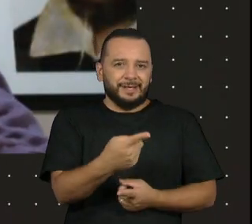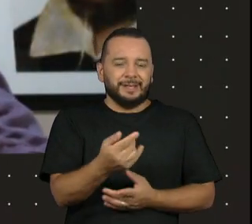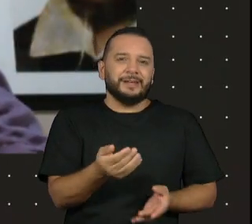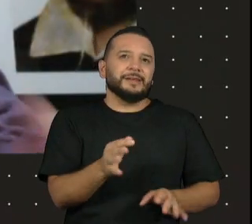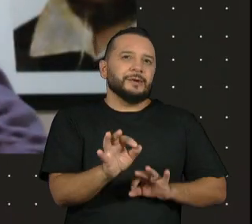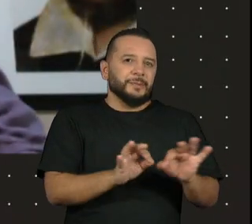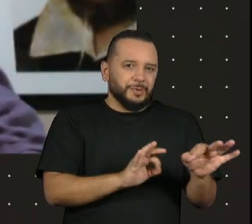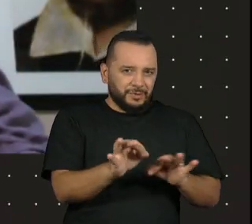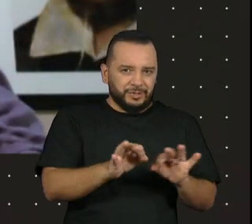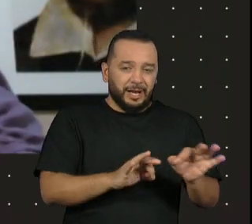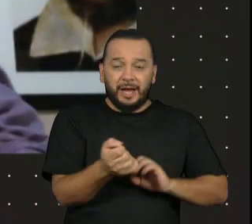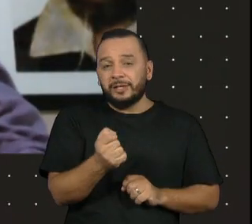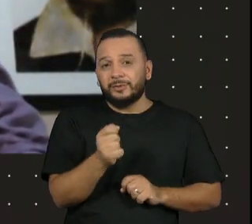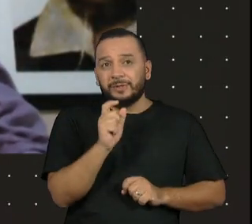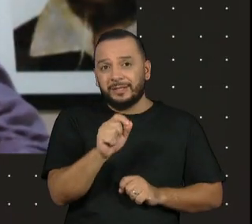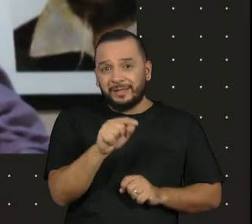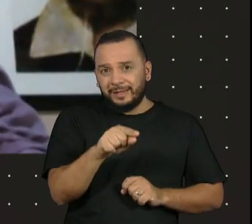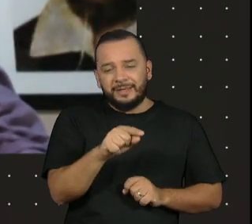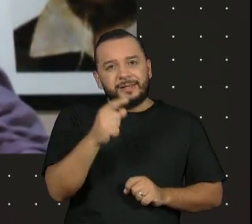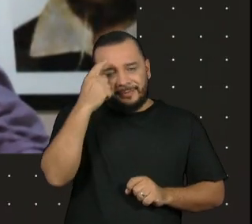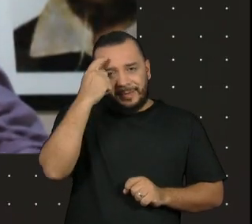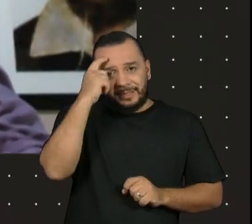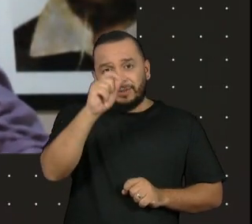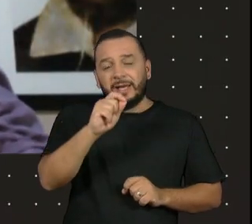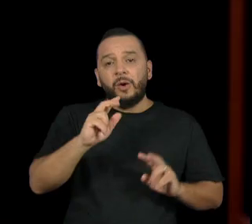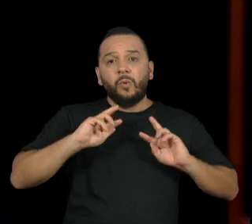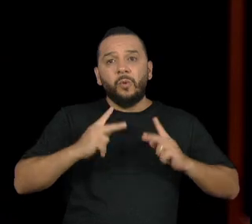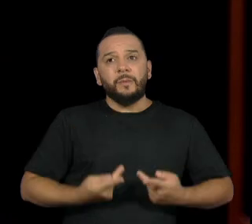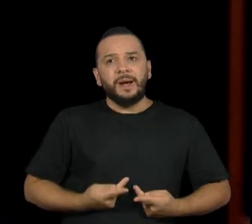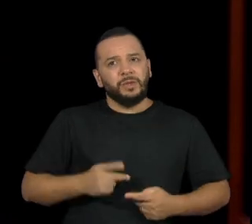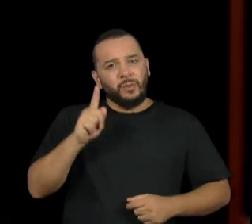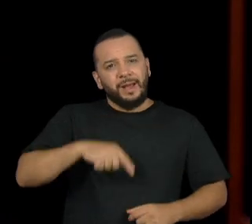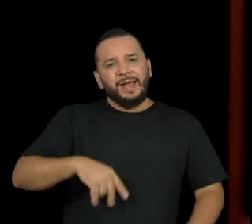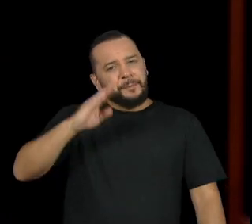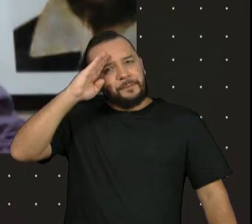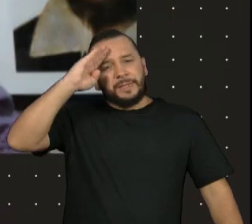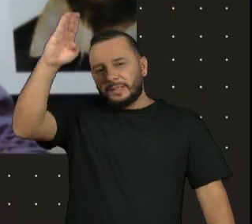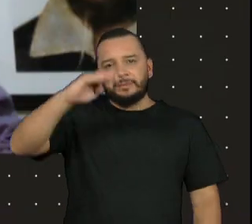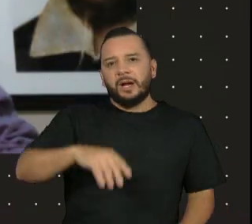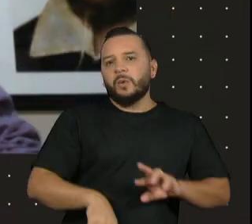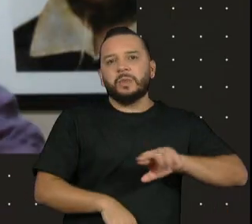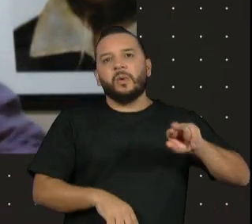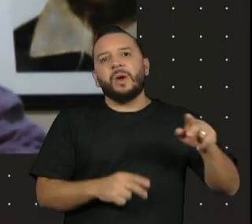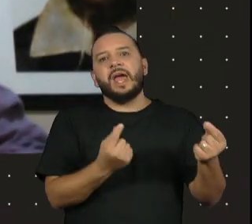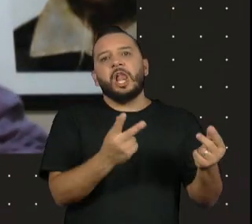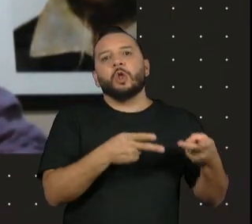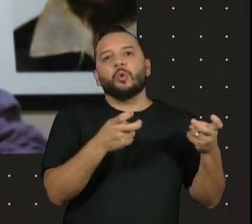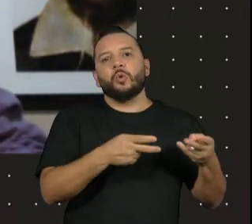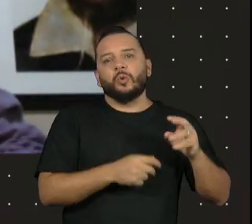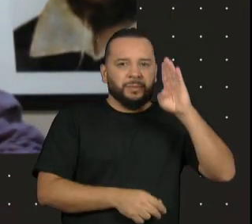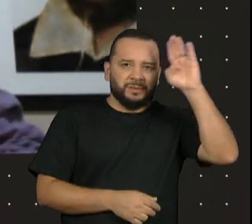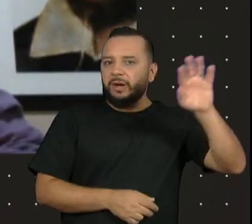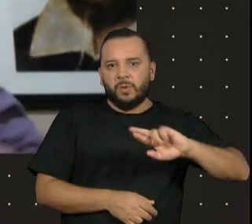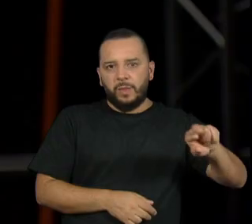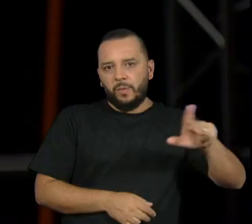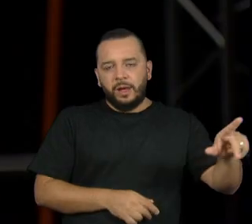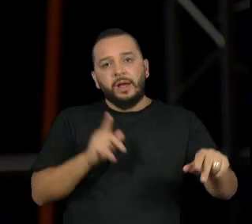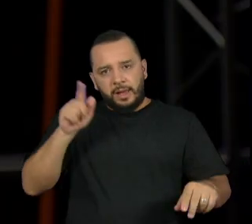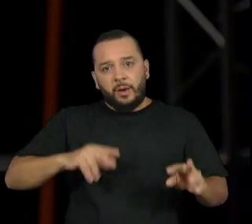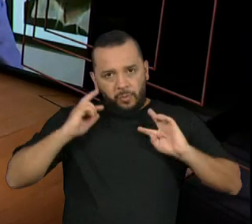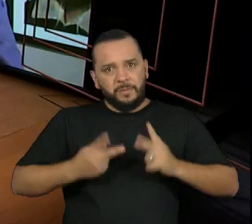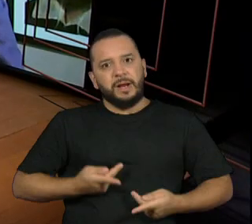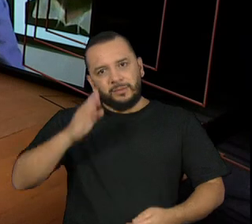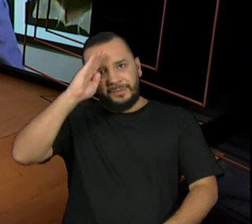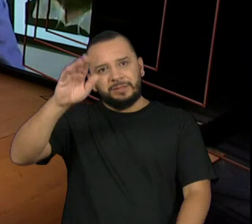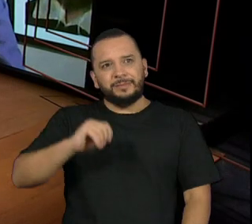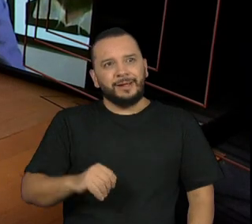ser humano como fundamental, como principal e não o lucro. E isso acho que foi muito, muito, muito bom mesmo ter participado.